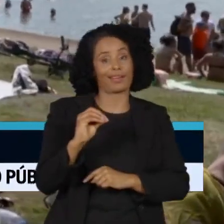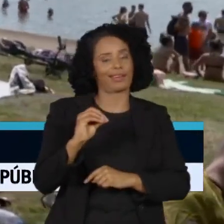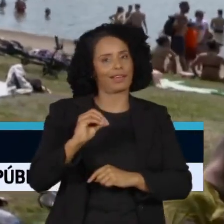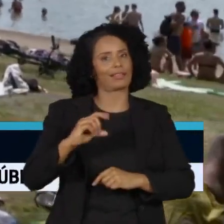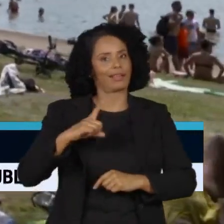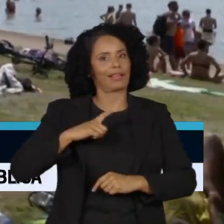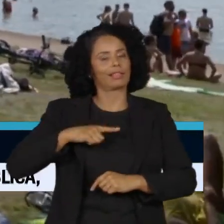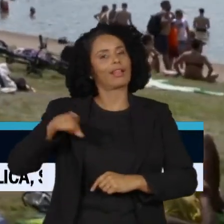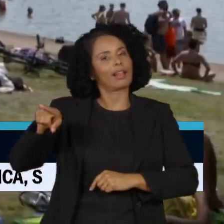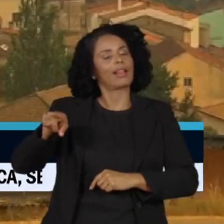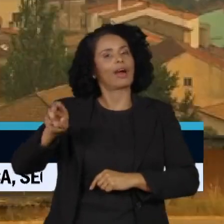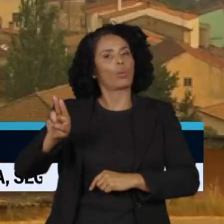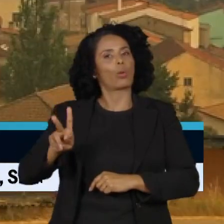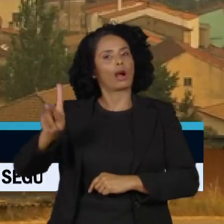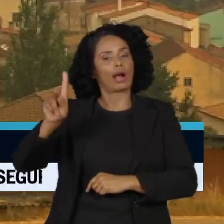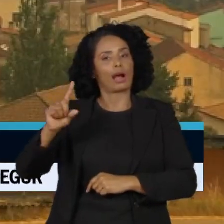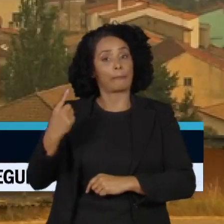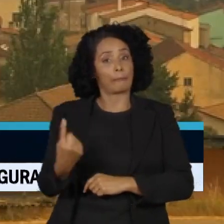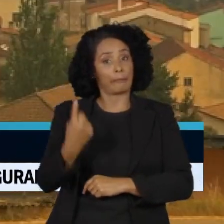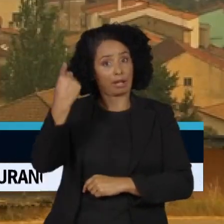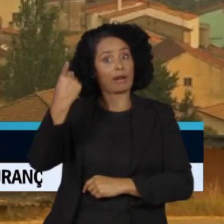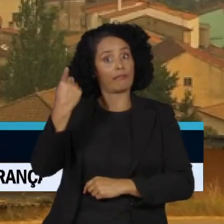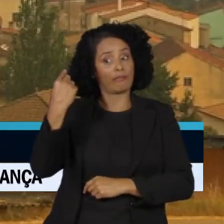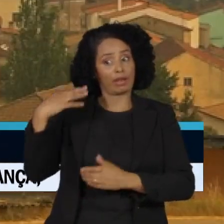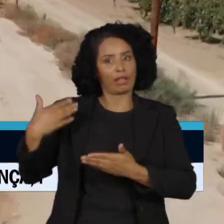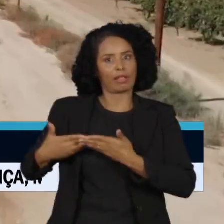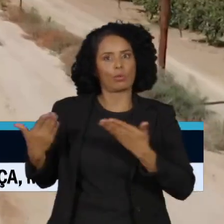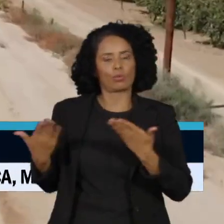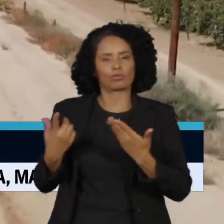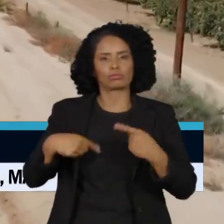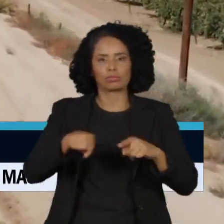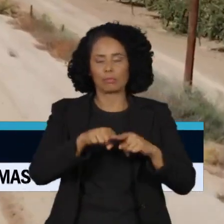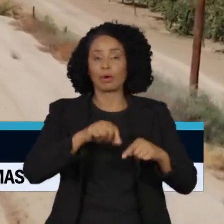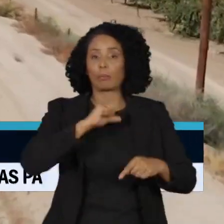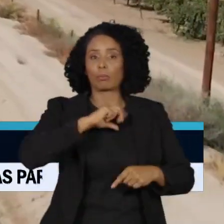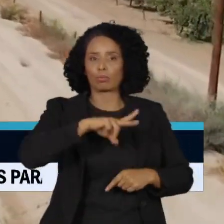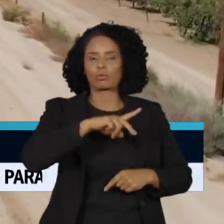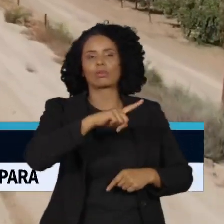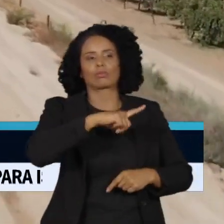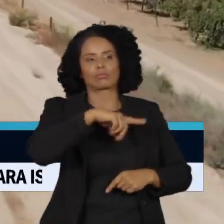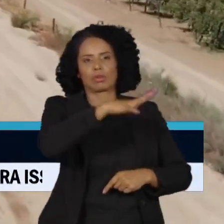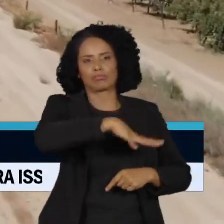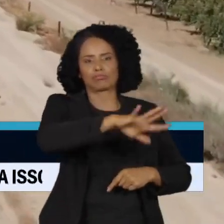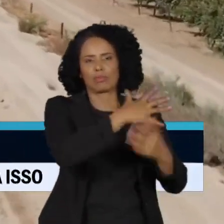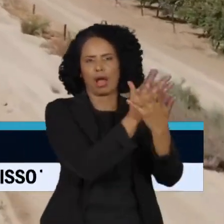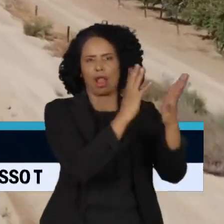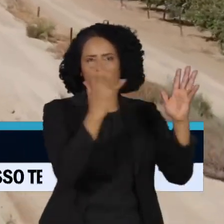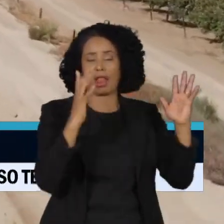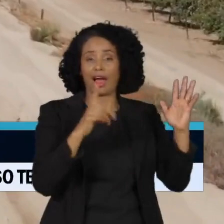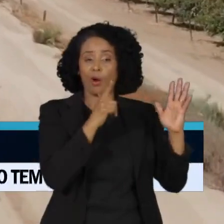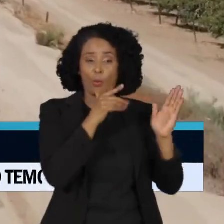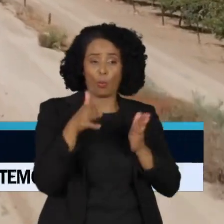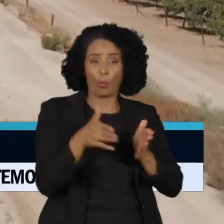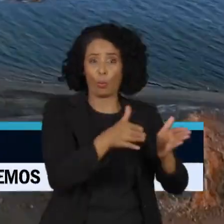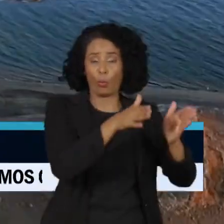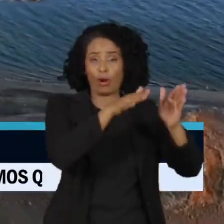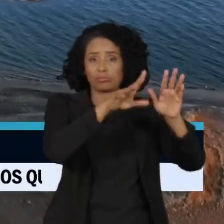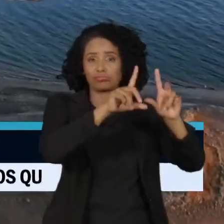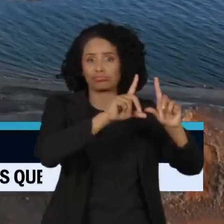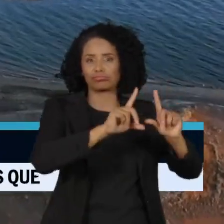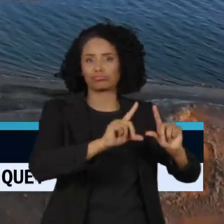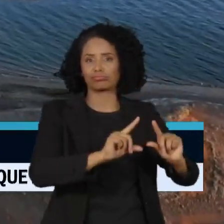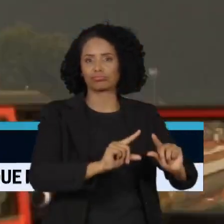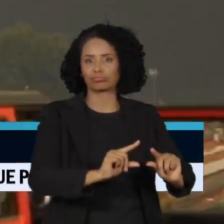primeira vez na história. Queimando florestas em Portugal e baixando os leitos dos rios até do outro lado do mundo,